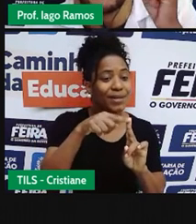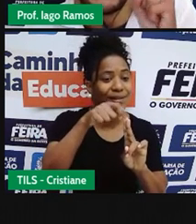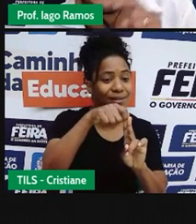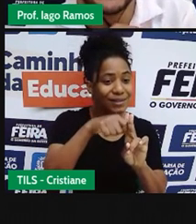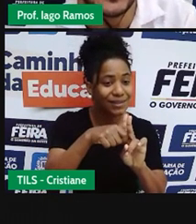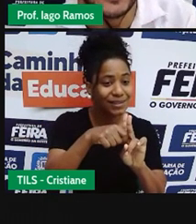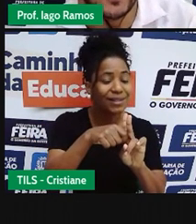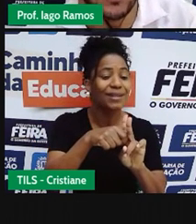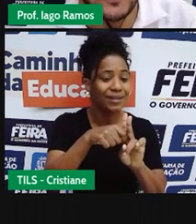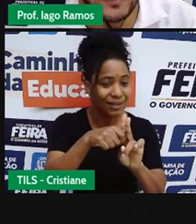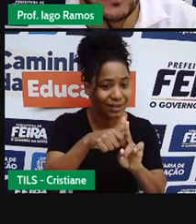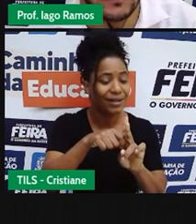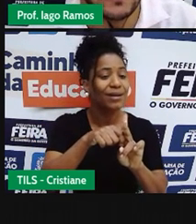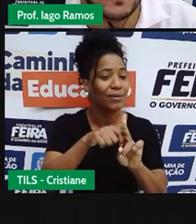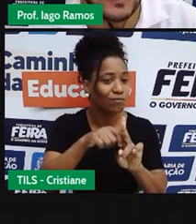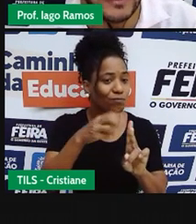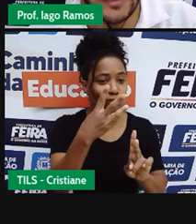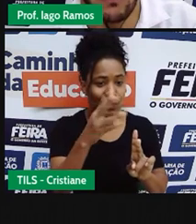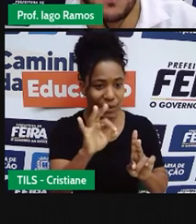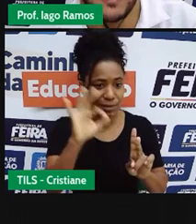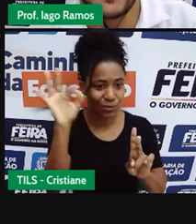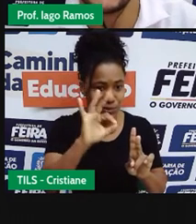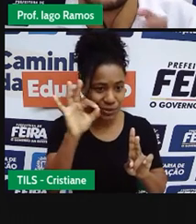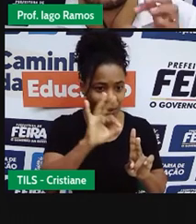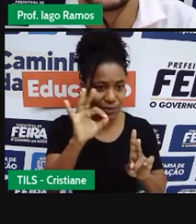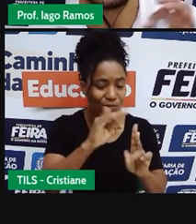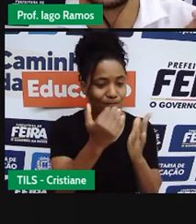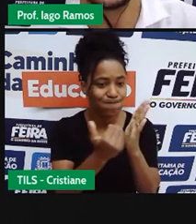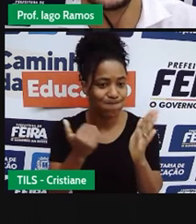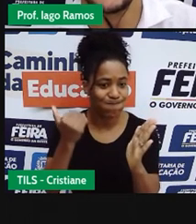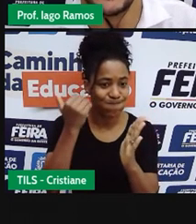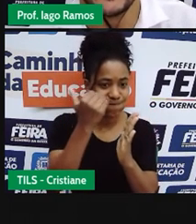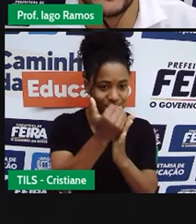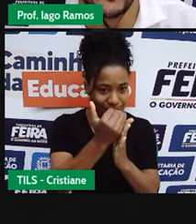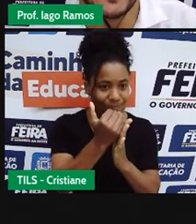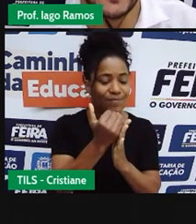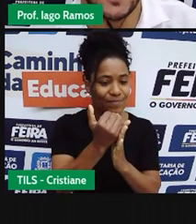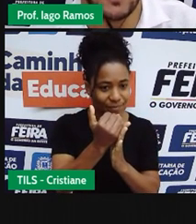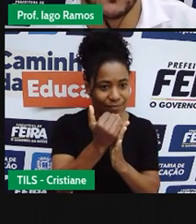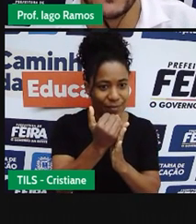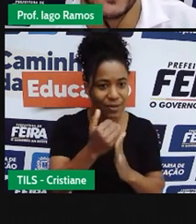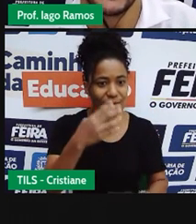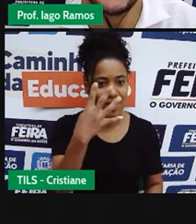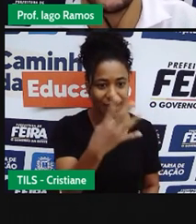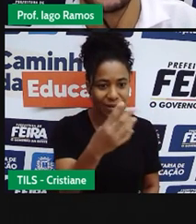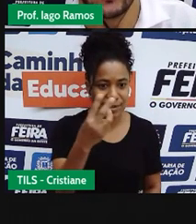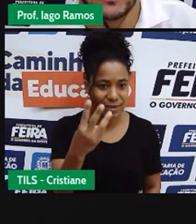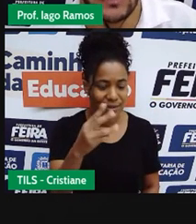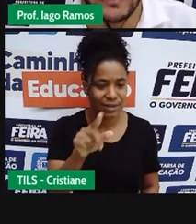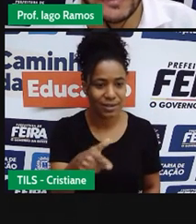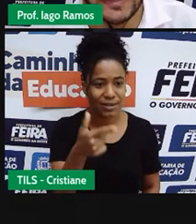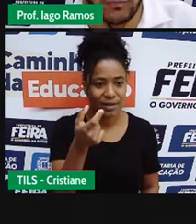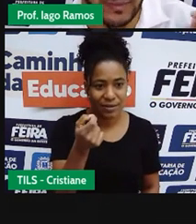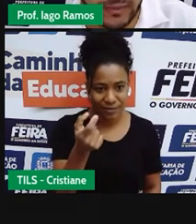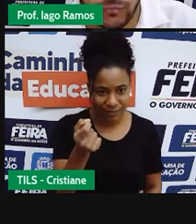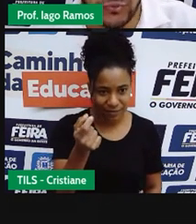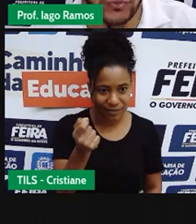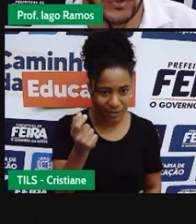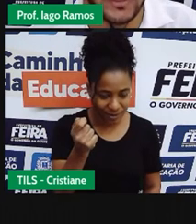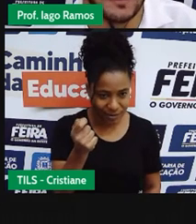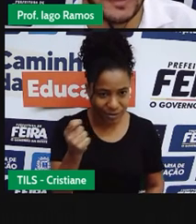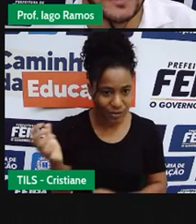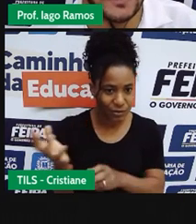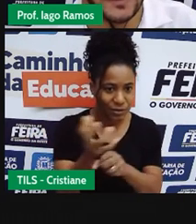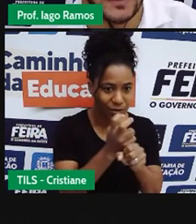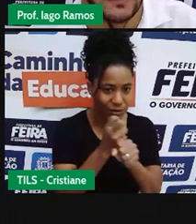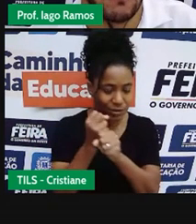sofre um aumento de 30% e aumenta 43,20 reais e o total desses aumentos